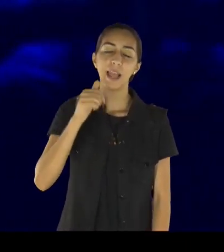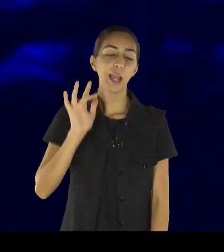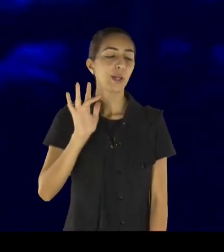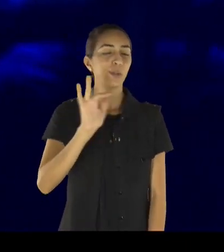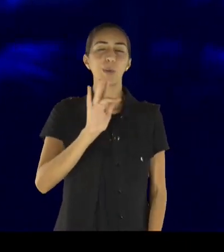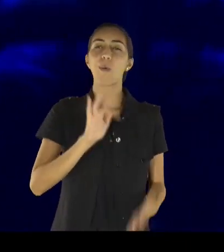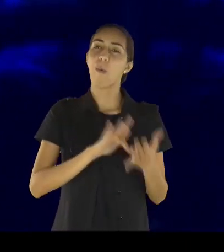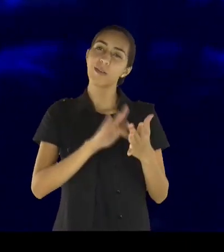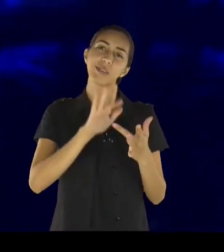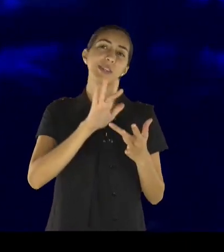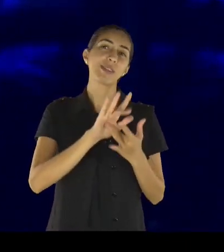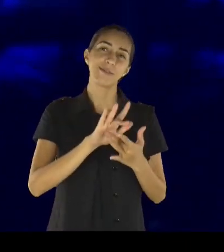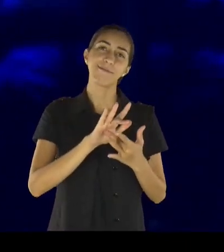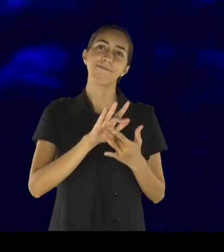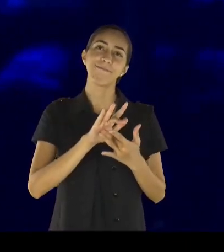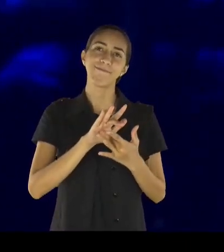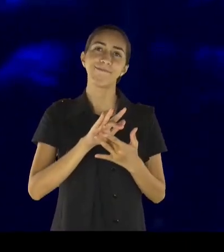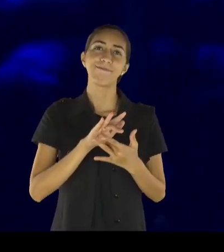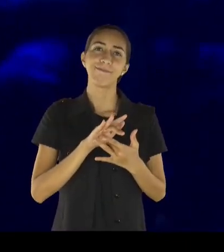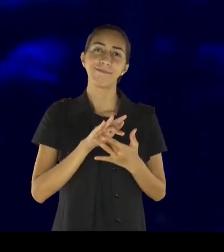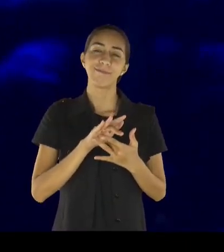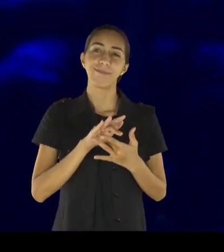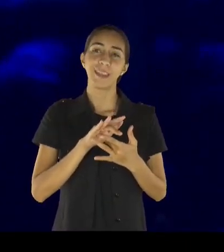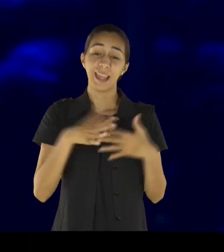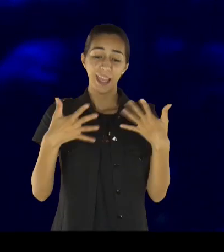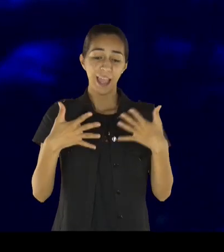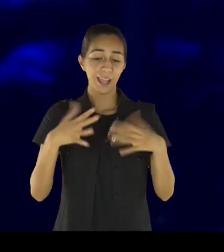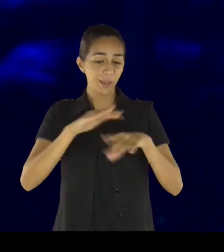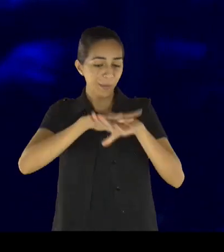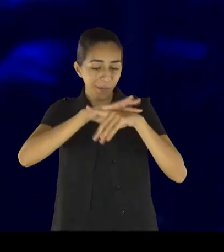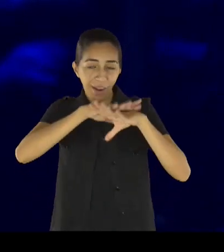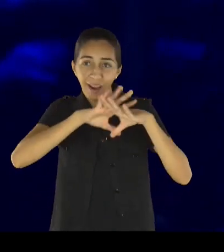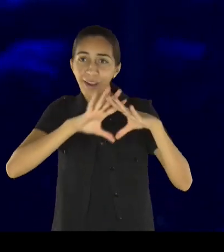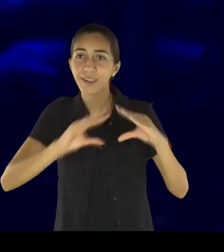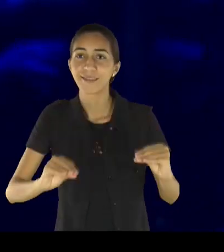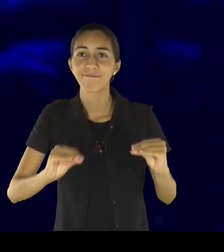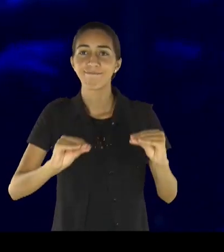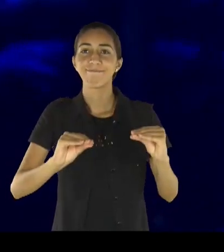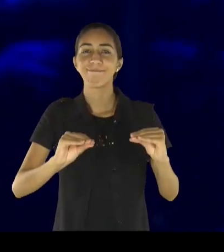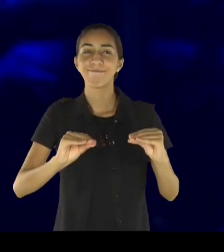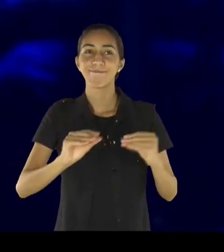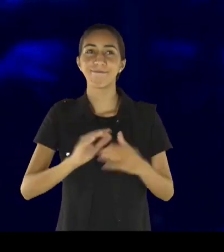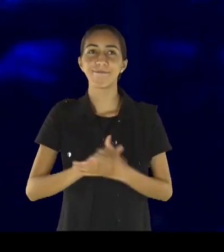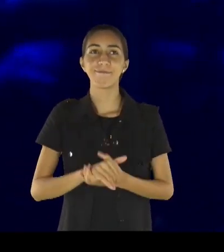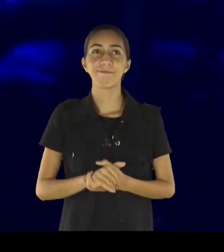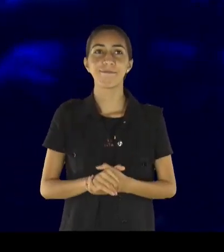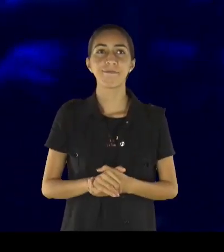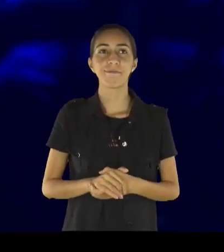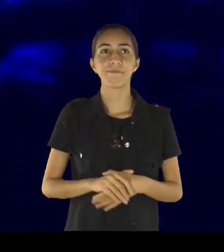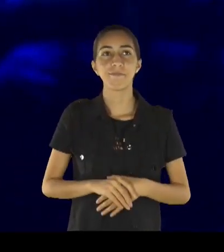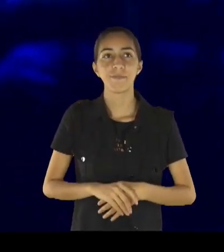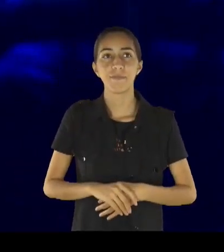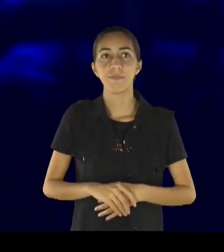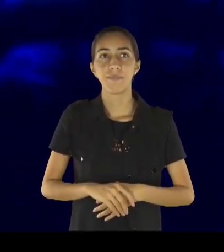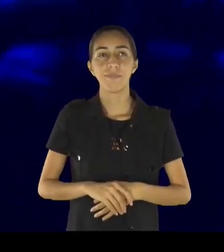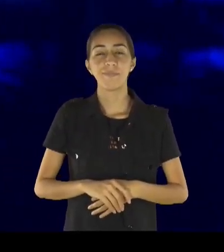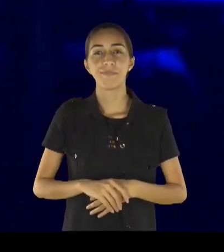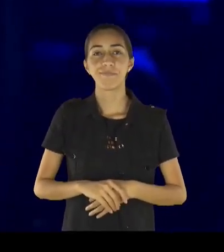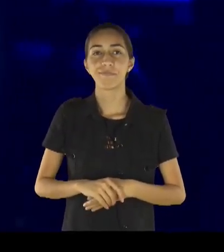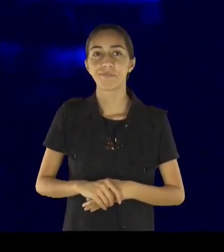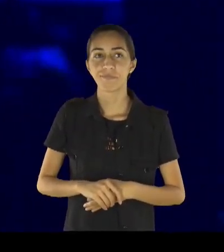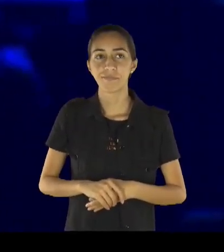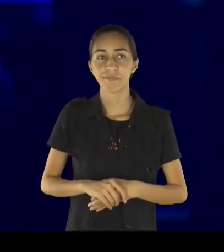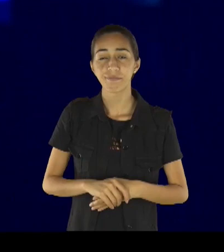a com sinceridade, clama diante dele, a gente toca, no coração de Deus, e lá vem virtude, e aquela mulher,